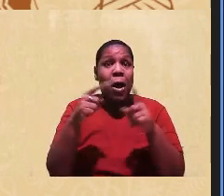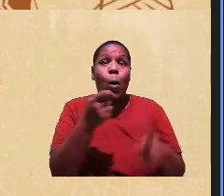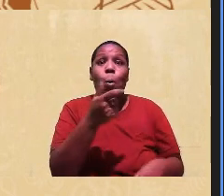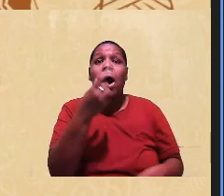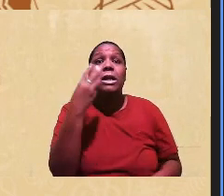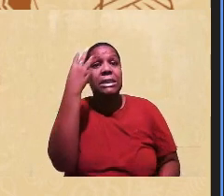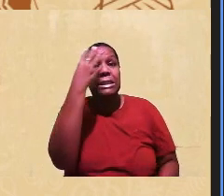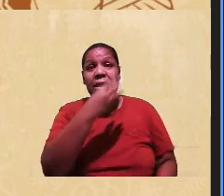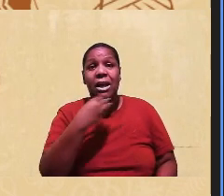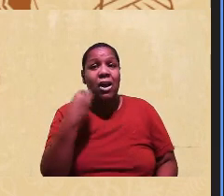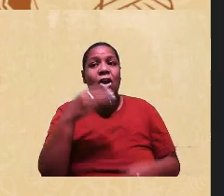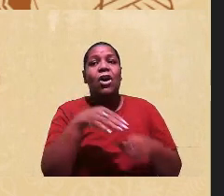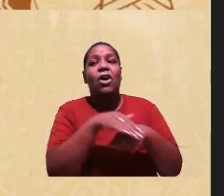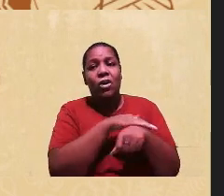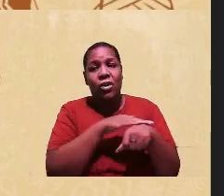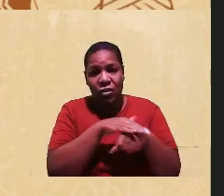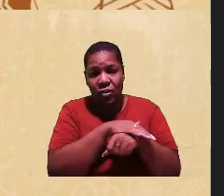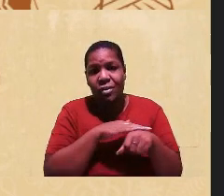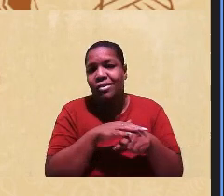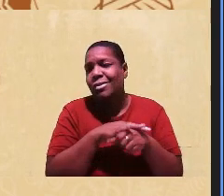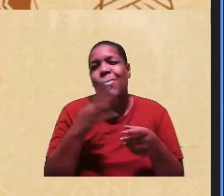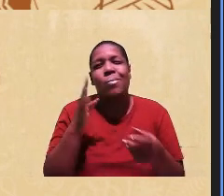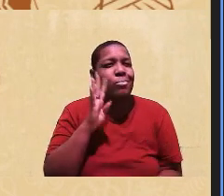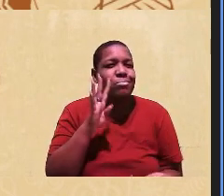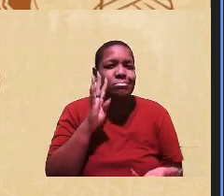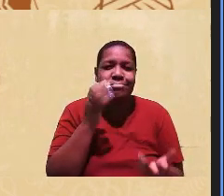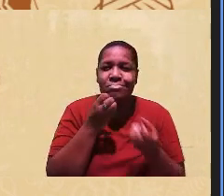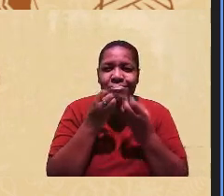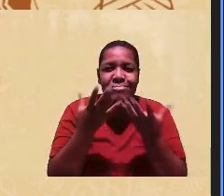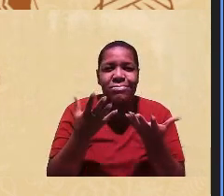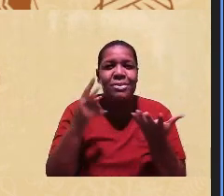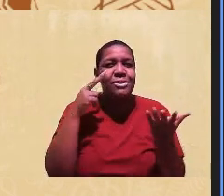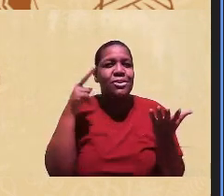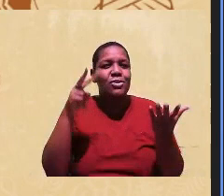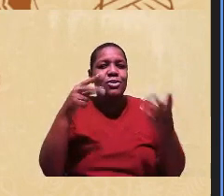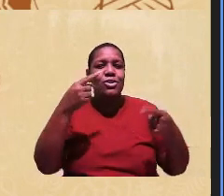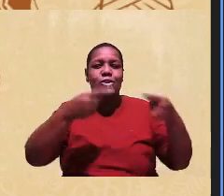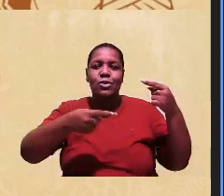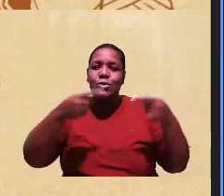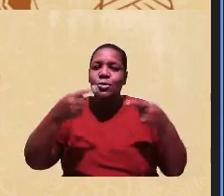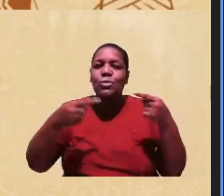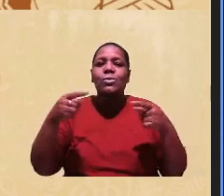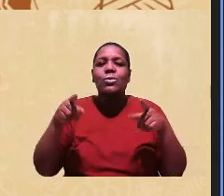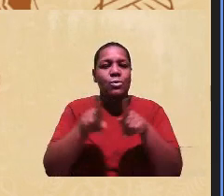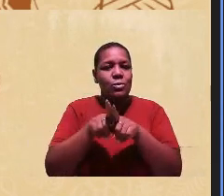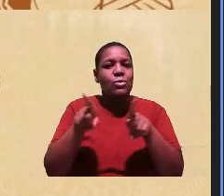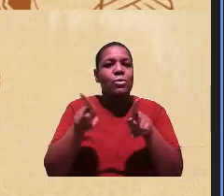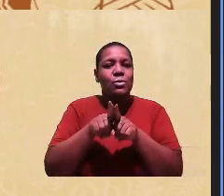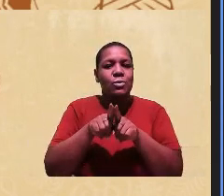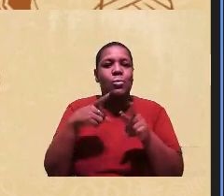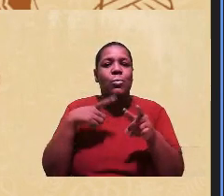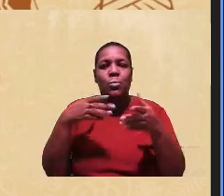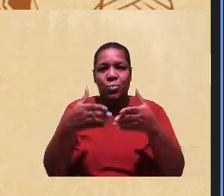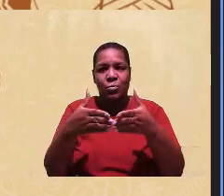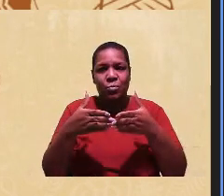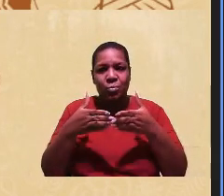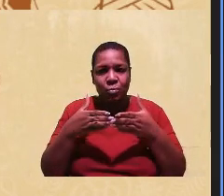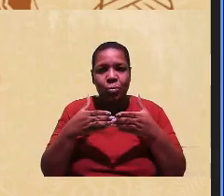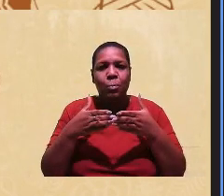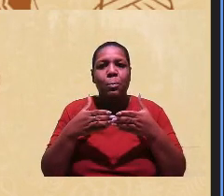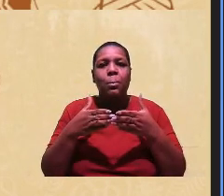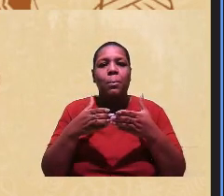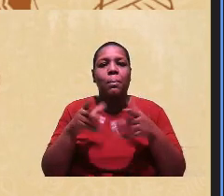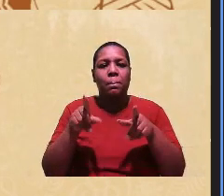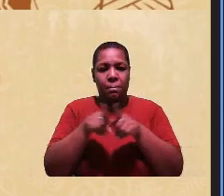muito bacana. Que ótimo. O ponto de vista das discussões, mas eu gostaria de pedir para a gente tentar fazer